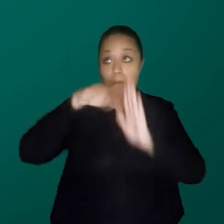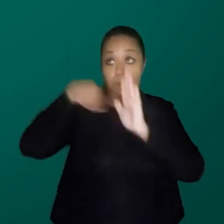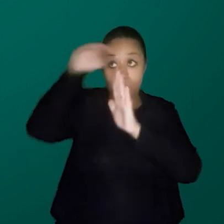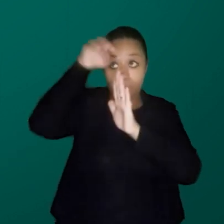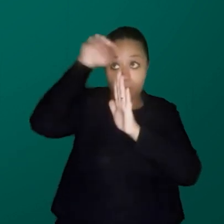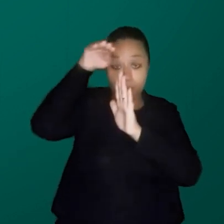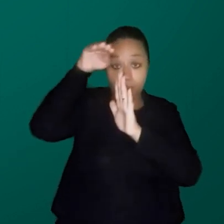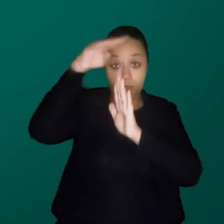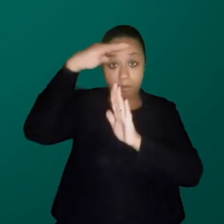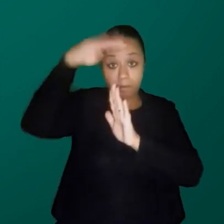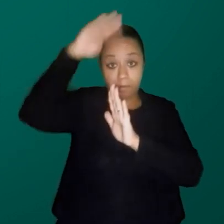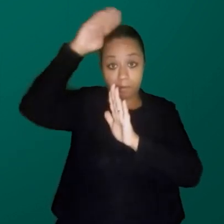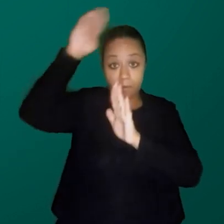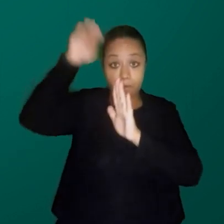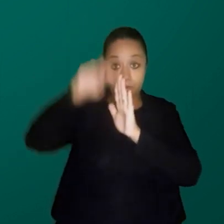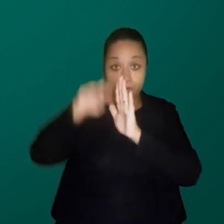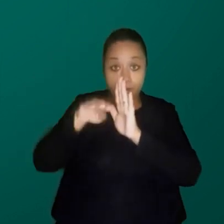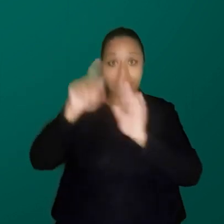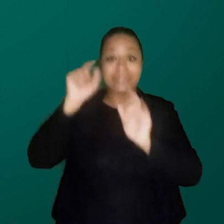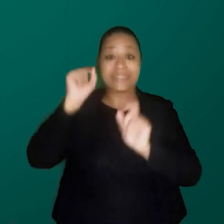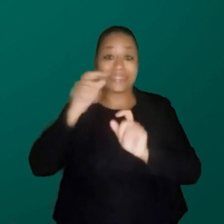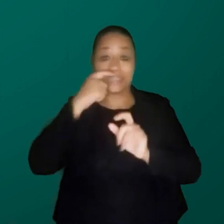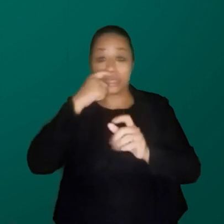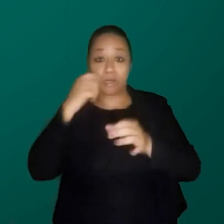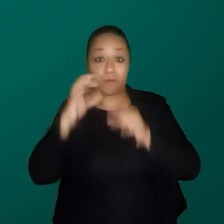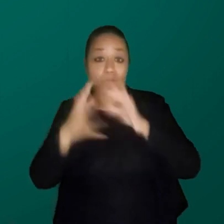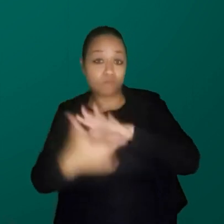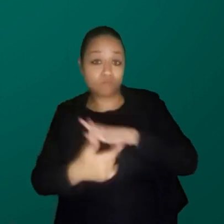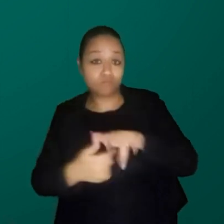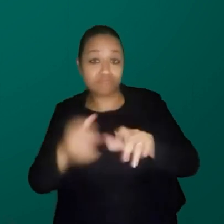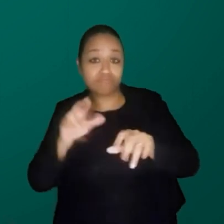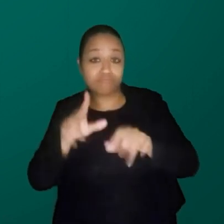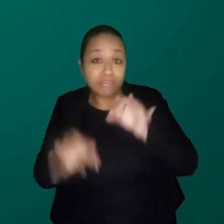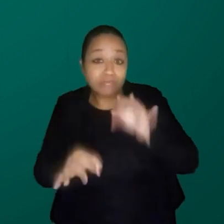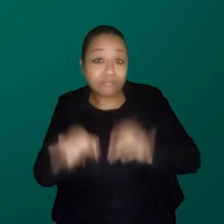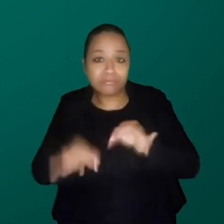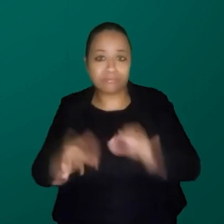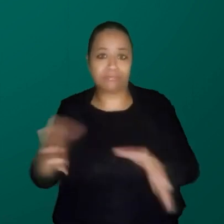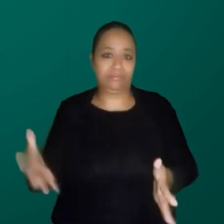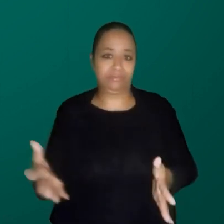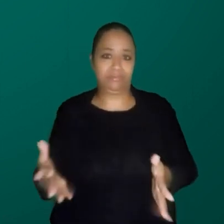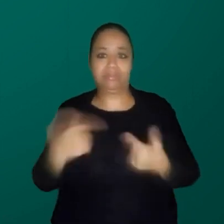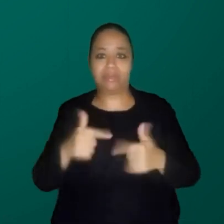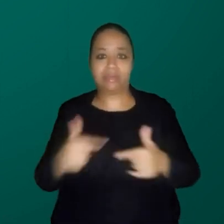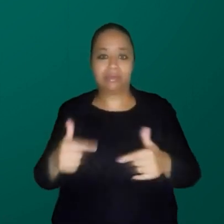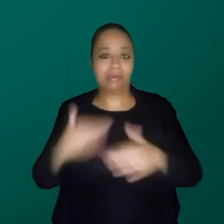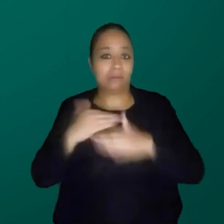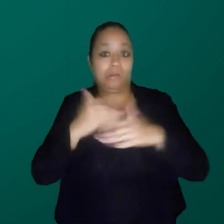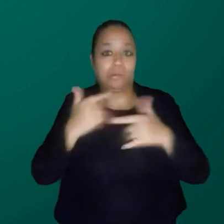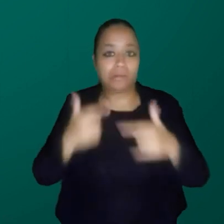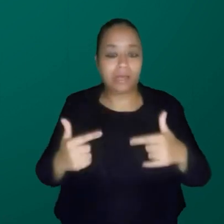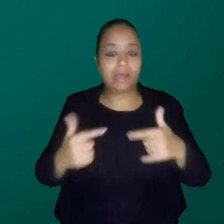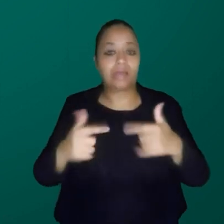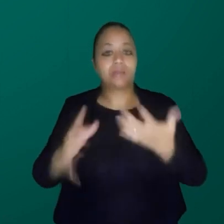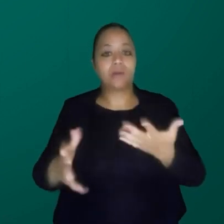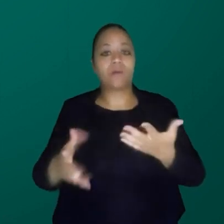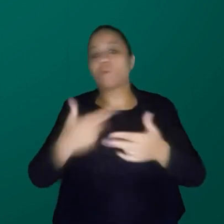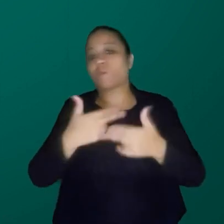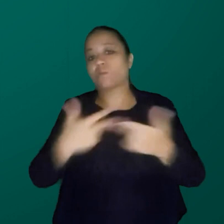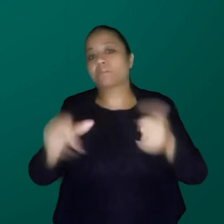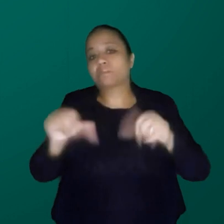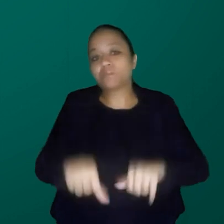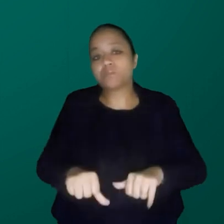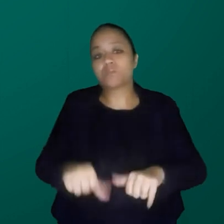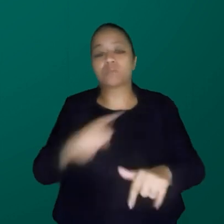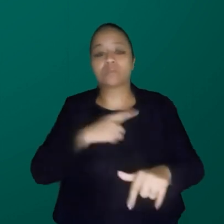academia, decresce. Se o mundo fosse justo, não importa o que, seria uma ré. Então, assim, nós temos uma questão e que piora